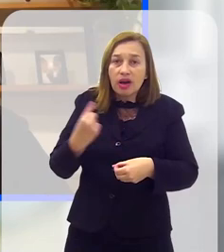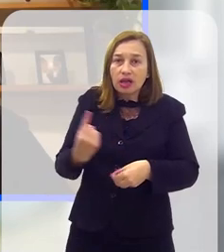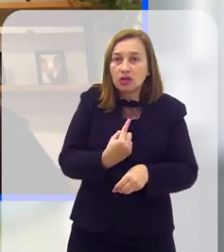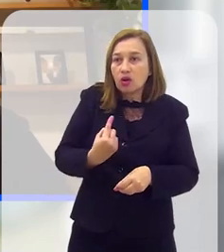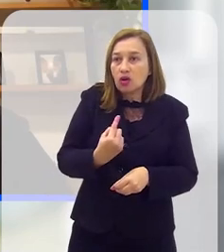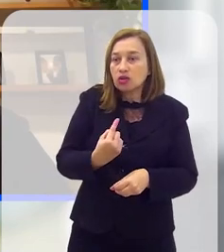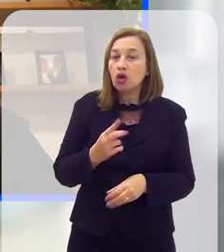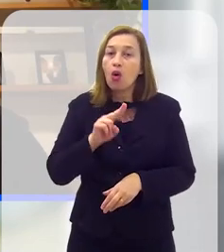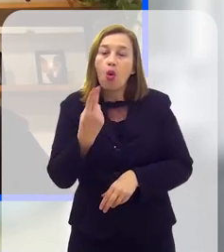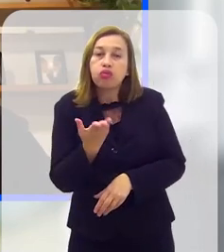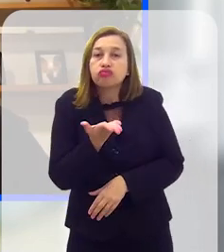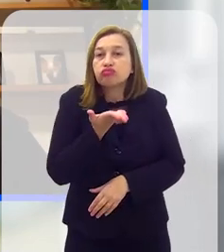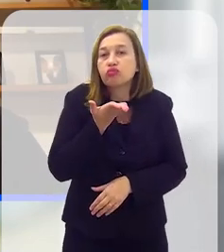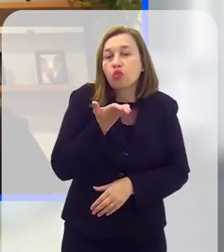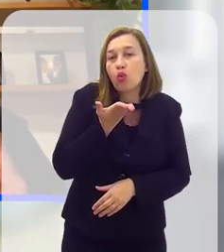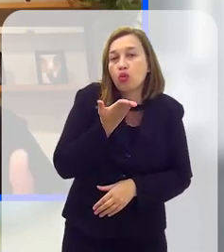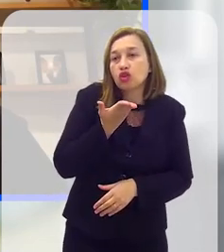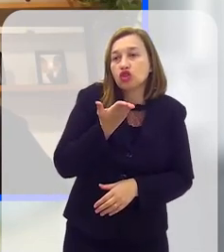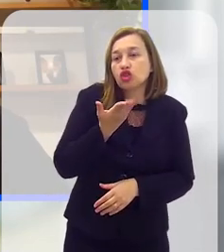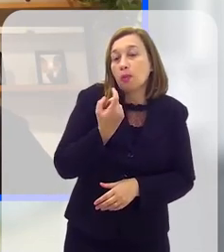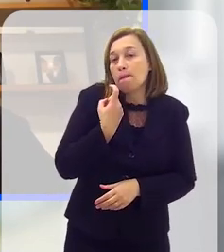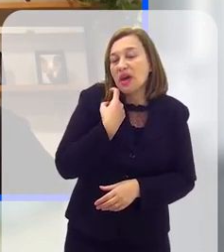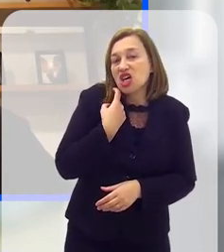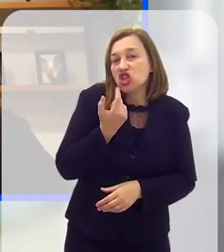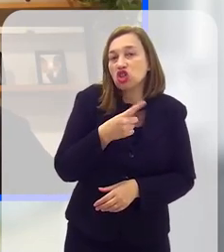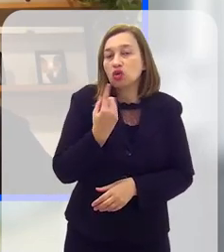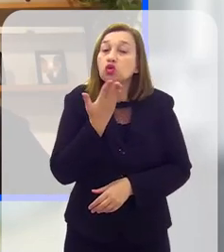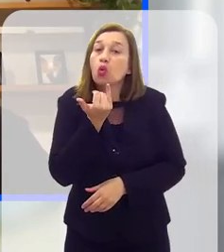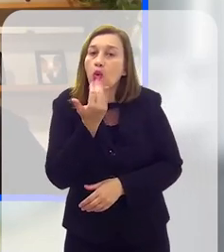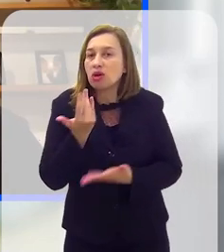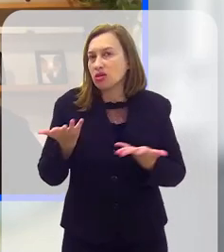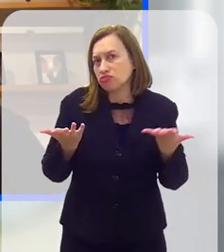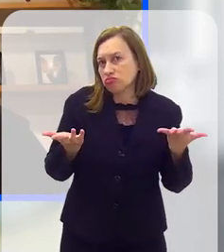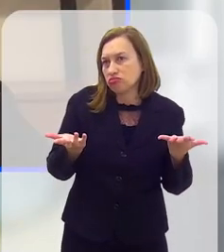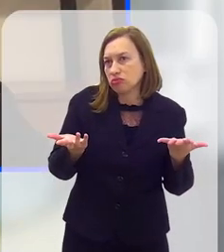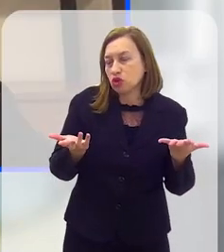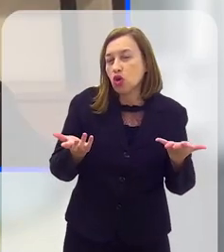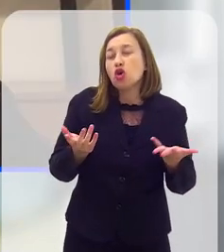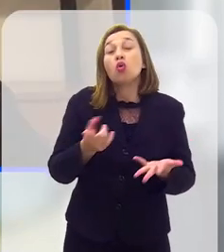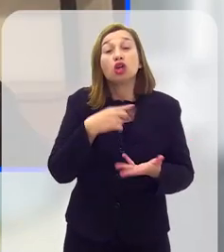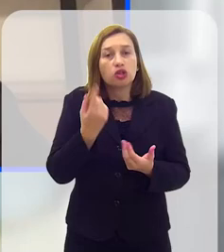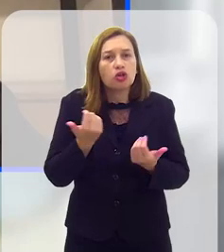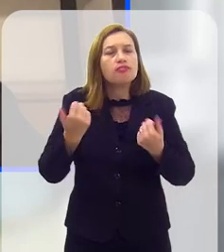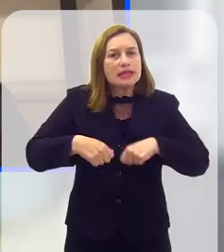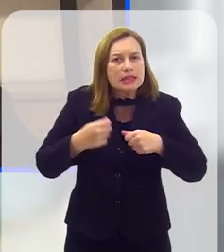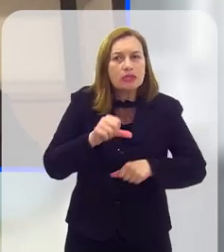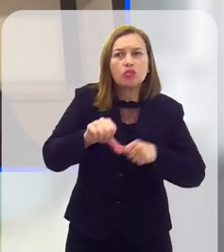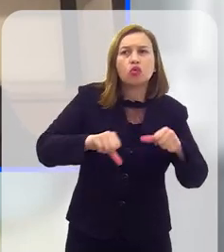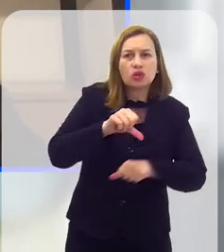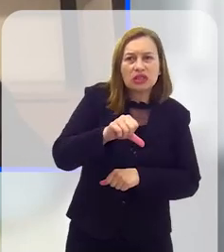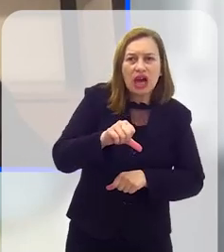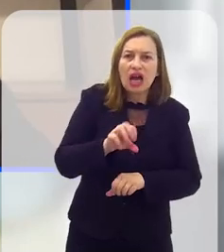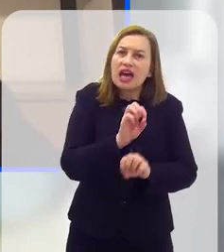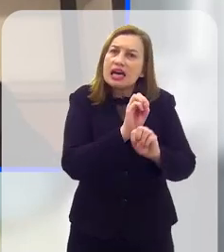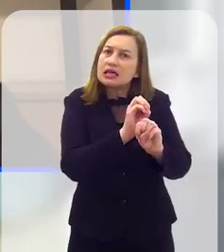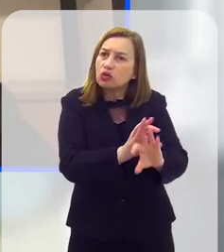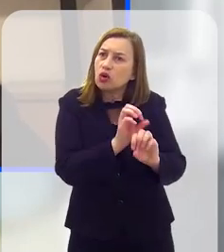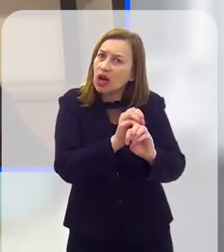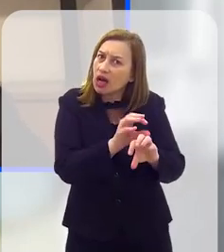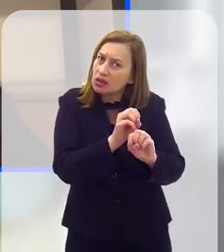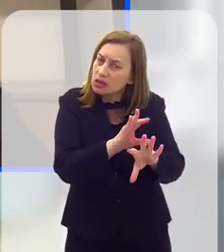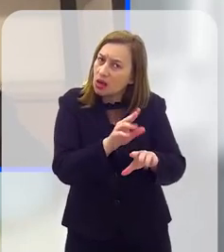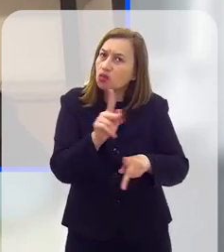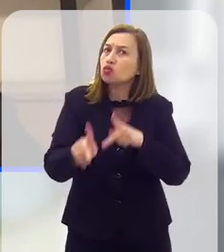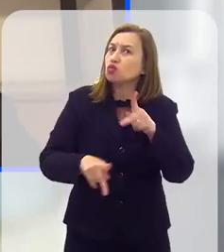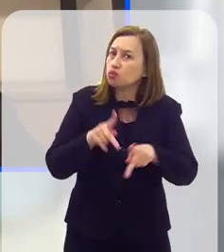para a gente de alguma forma, ou através dos alimentos mariscos que a gente se alimenta. Então, o que a gente precisa mudar é